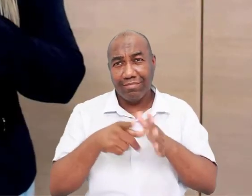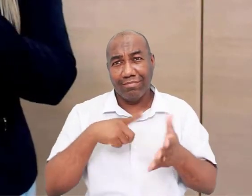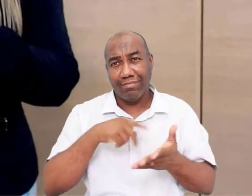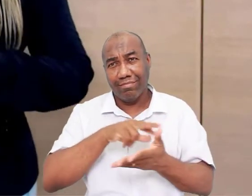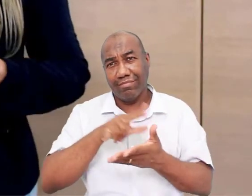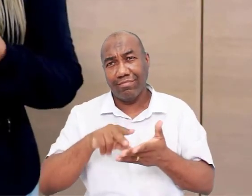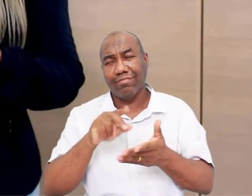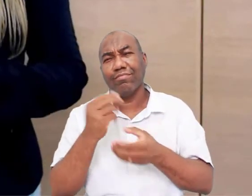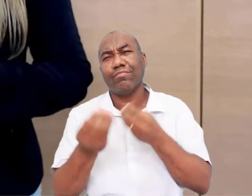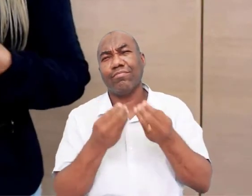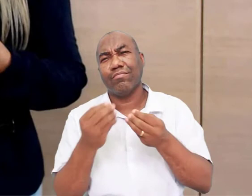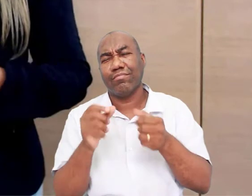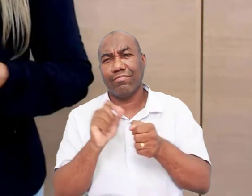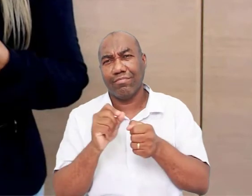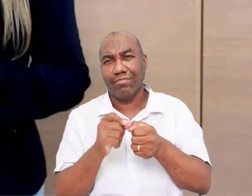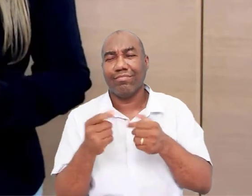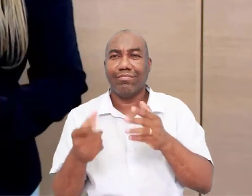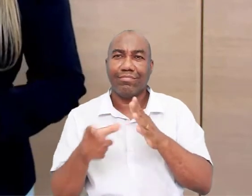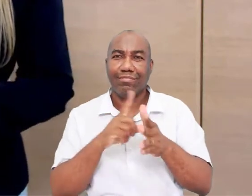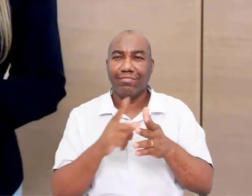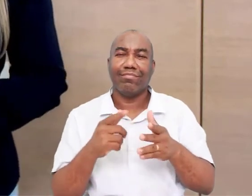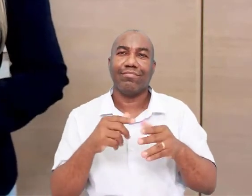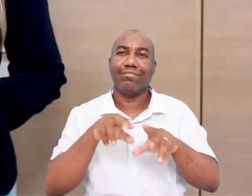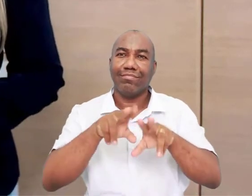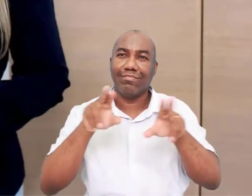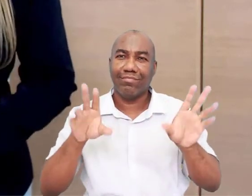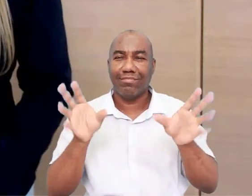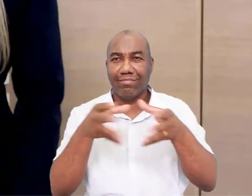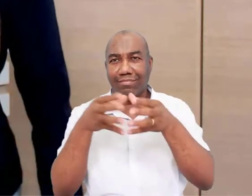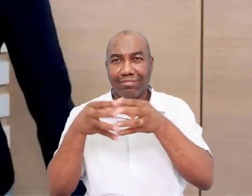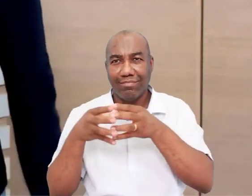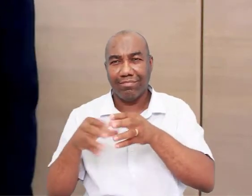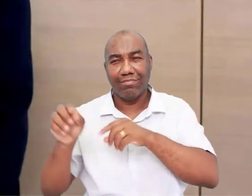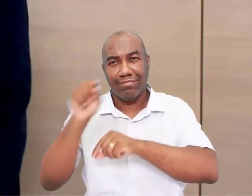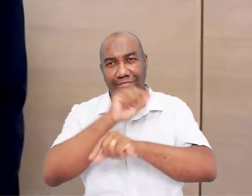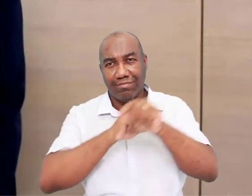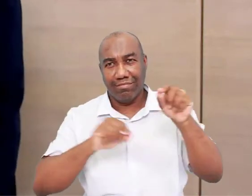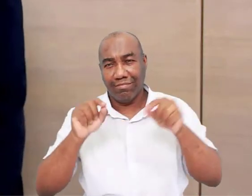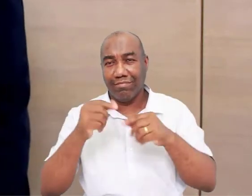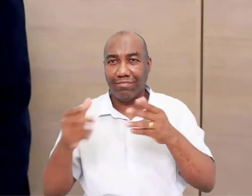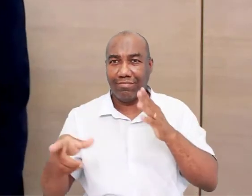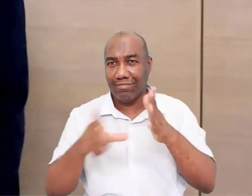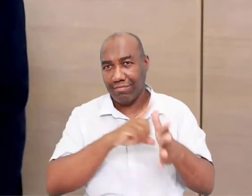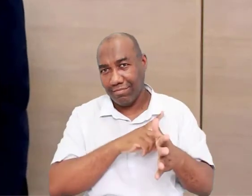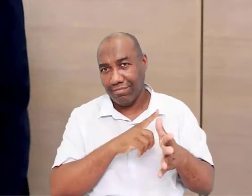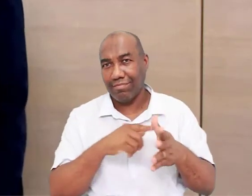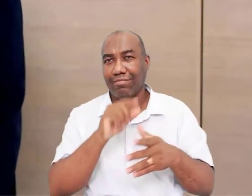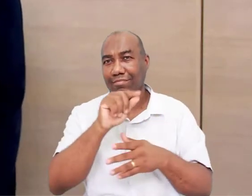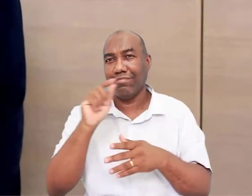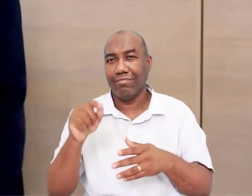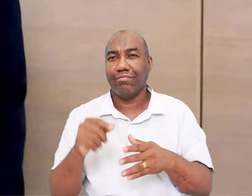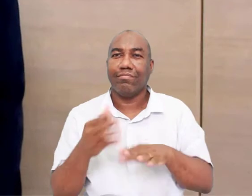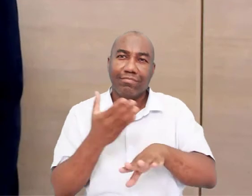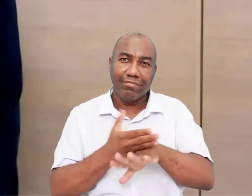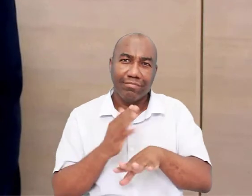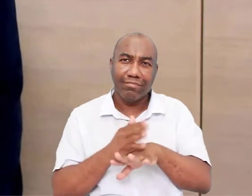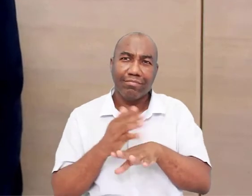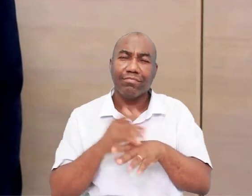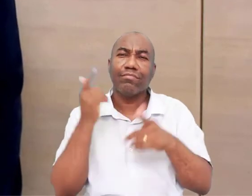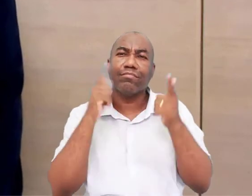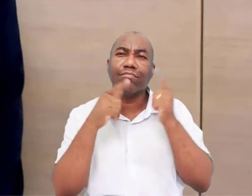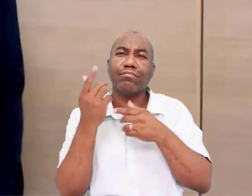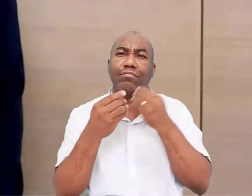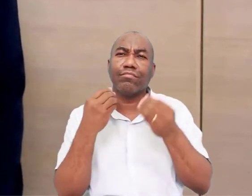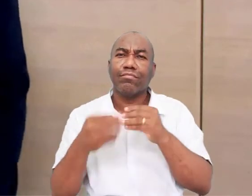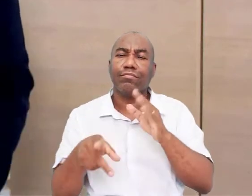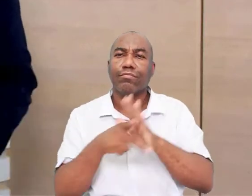Isso vai transformar completamente a vida dos nossos ancestrais. E nessa fase aqui, os nossos ancestrais são chamados de